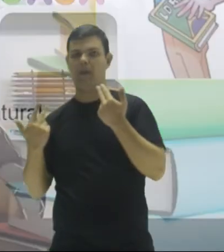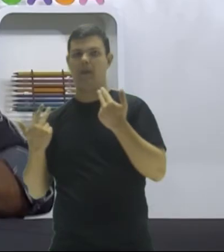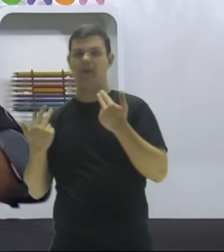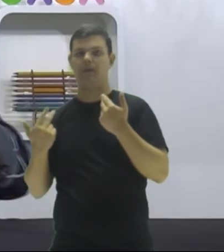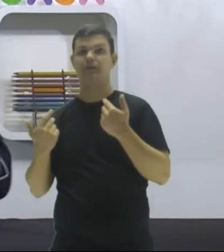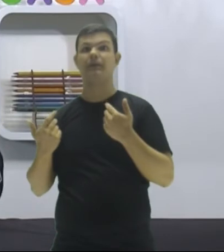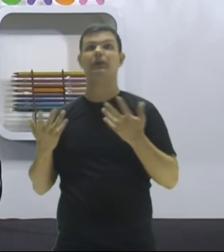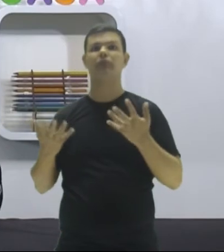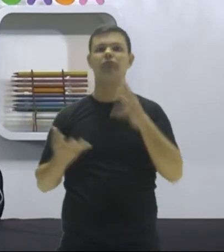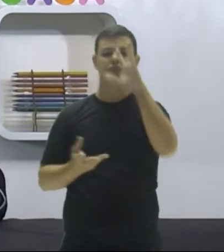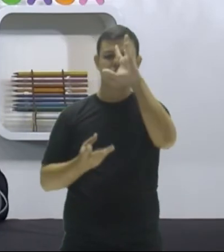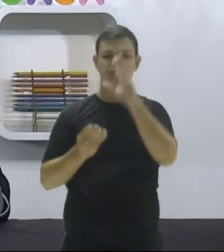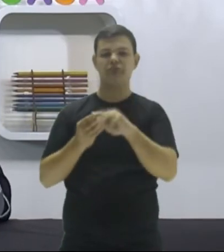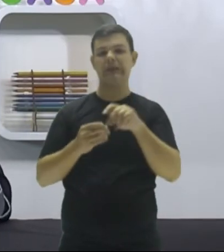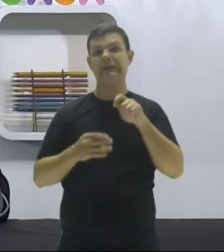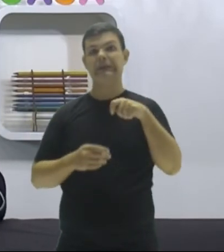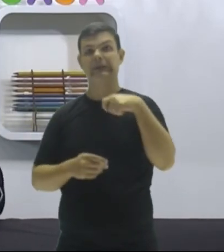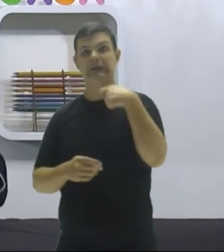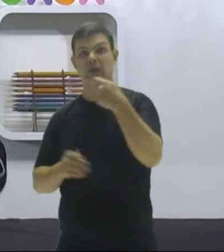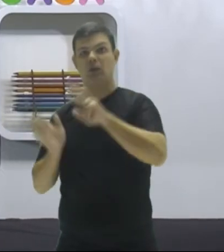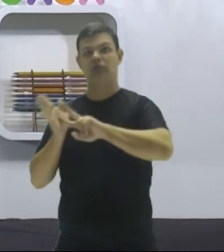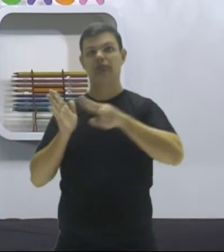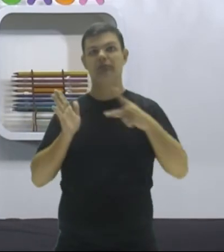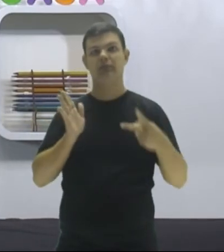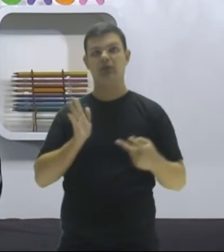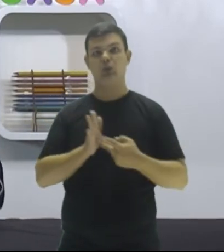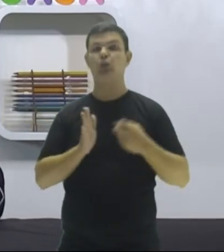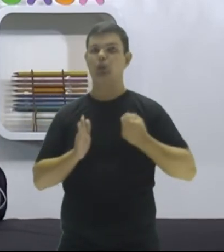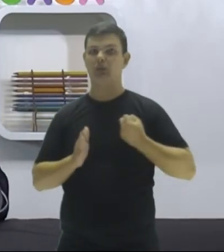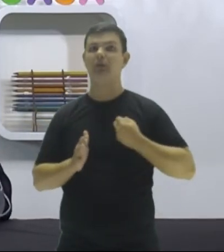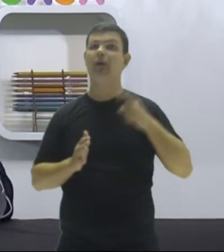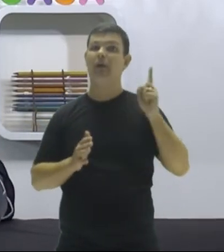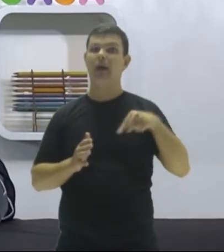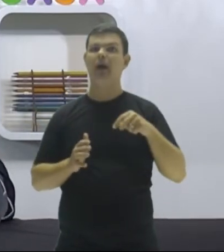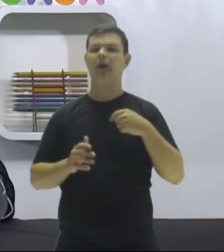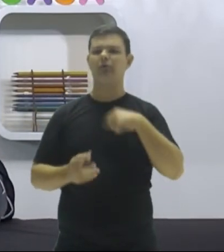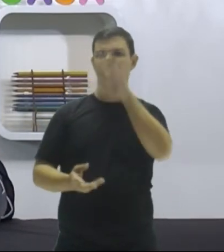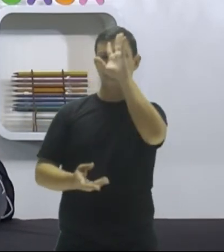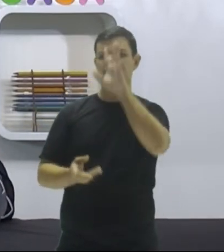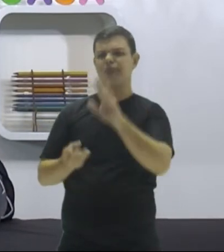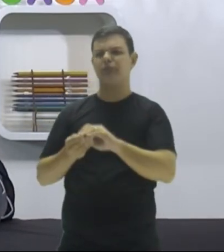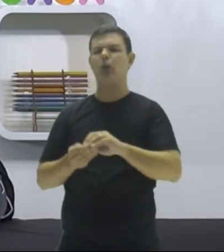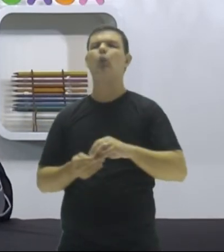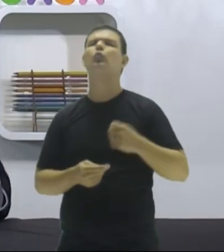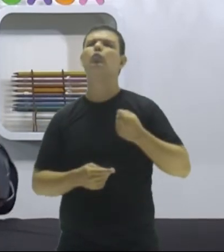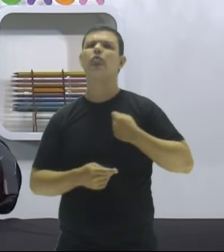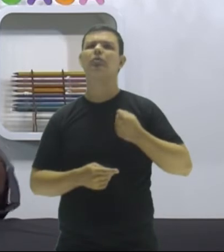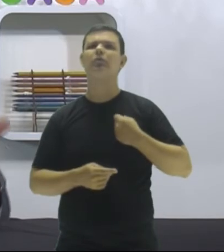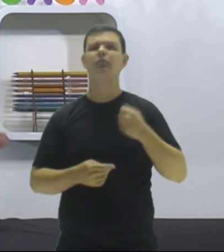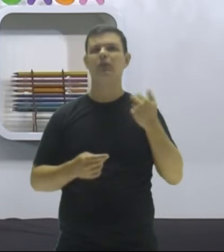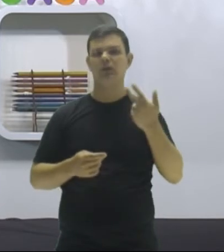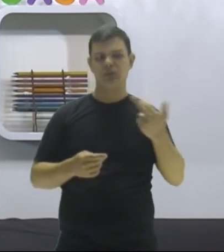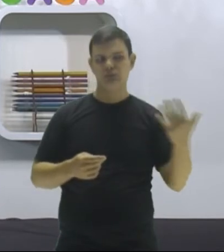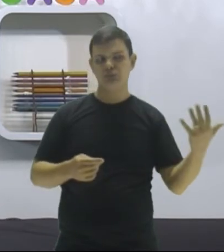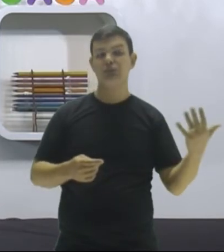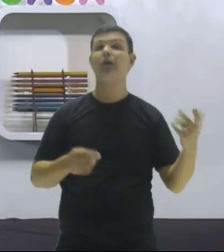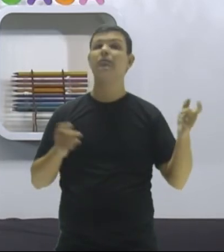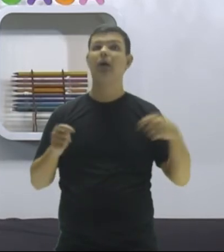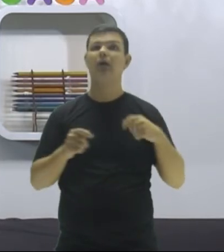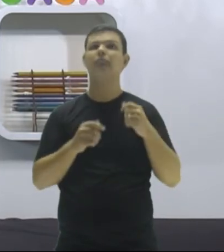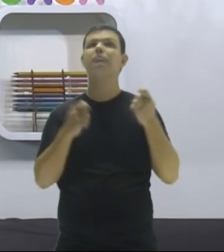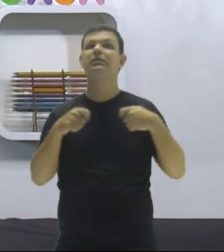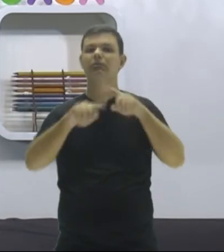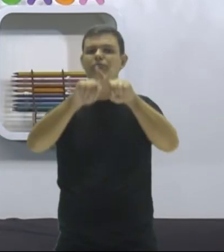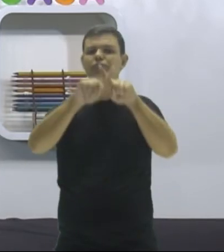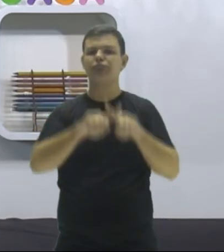pessoal, o conceito de um múltiplo é esse. Pra nós identificarmos o múltiplo de um número natural, é o quê? É o produto da